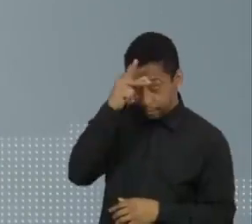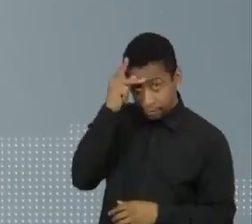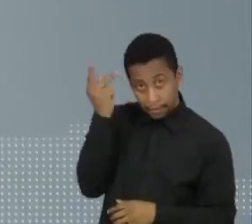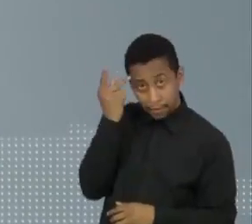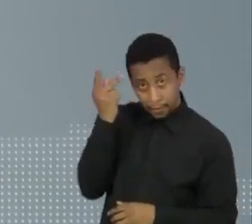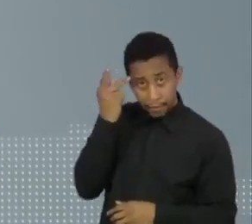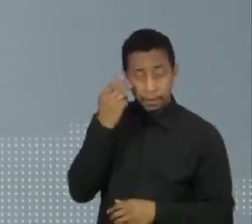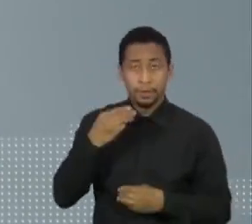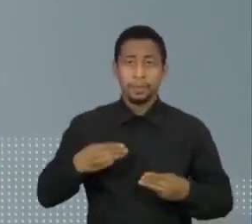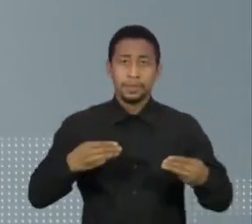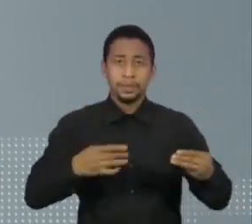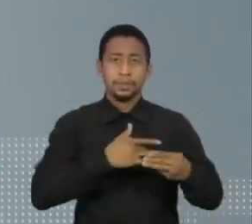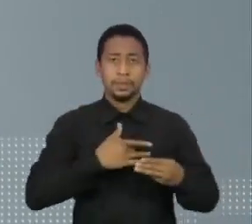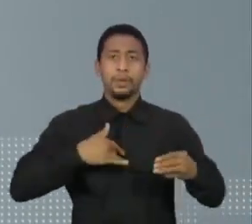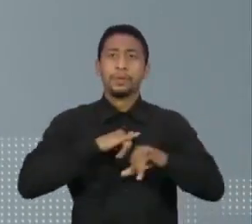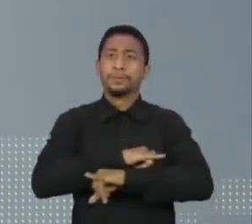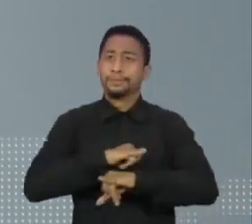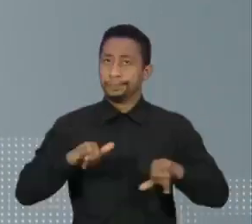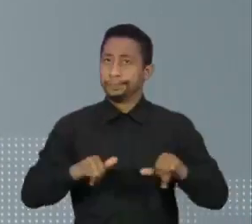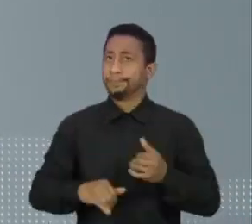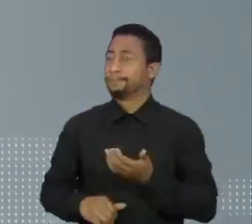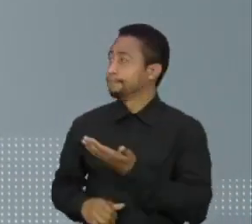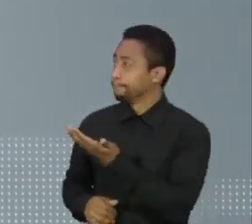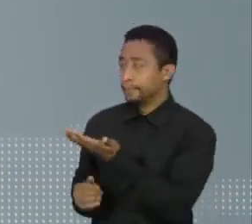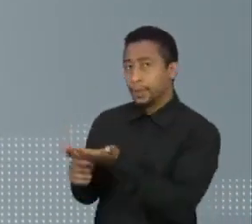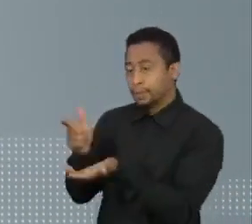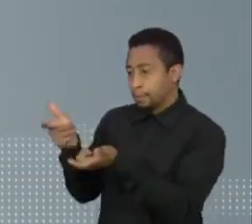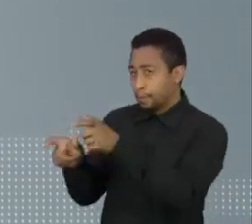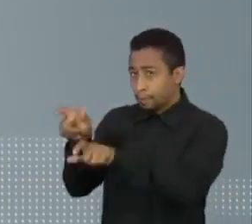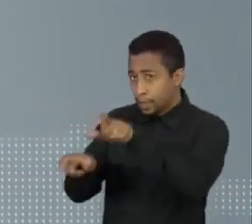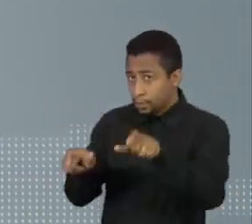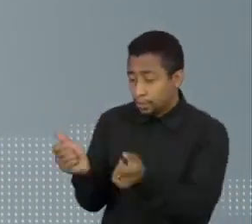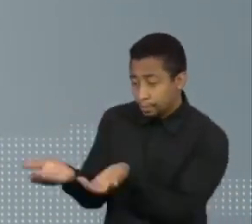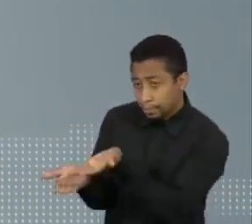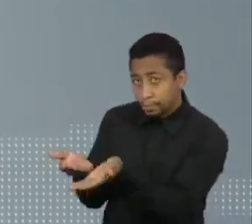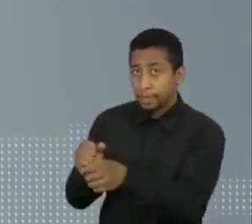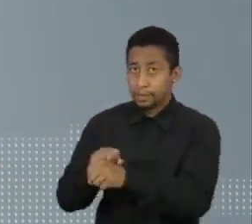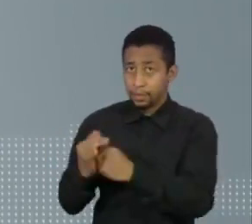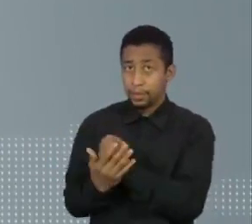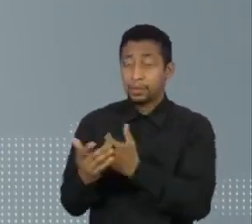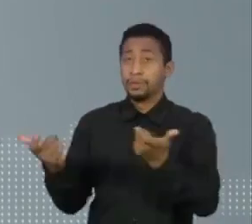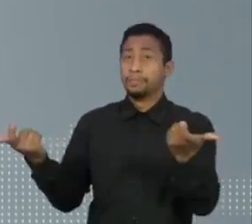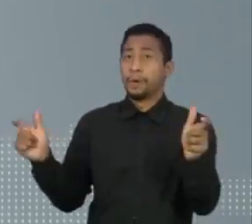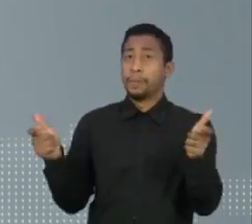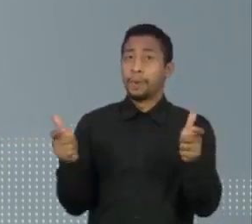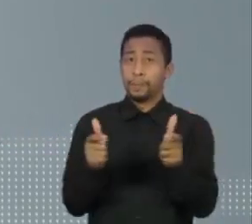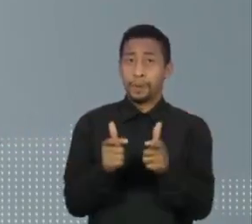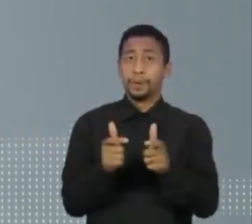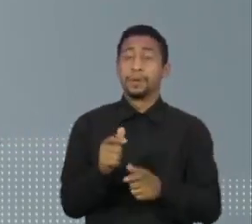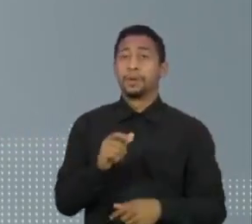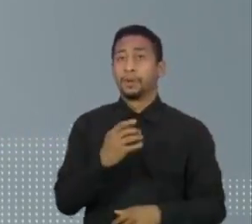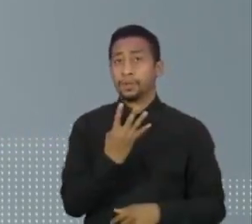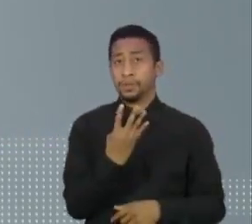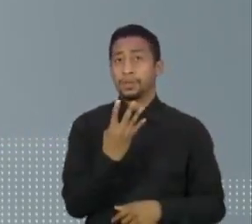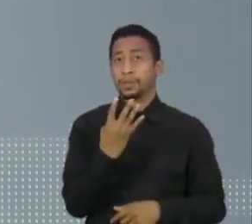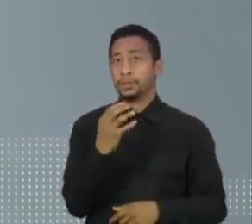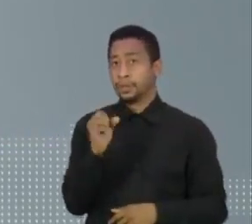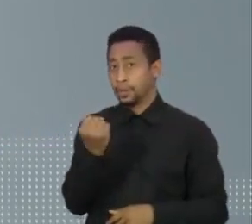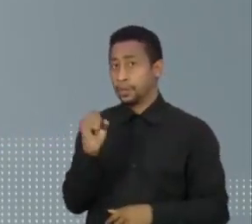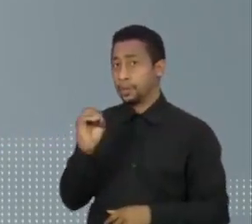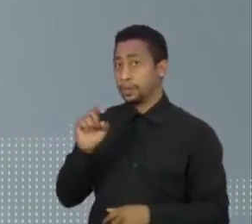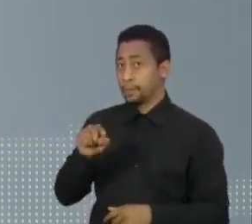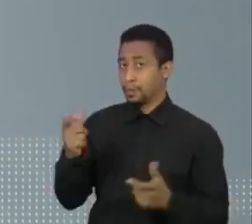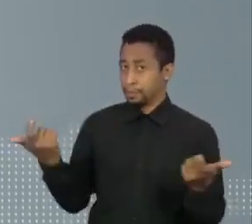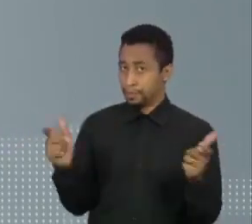da Saúde, em todo o país, o número de pacientes em acompanhamento caiu para menos de 480 mil. E o